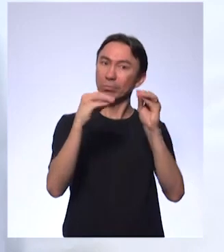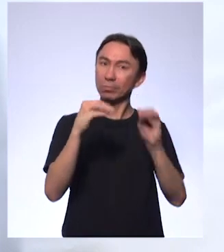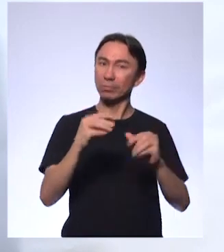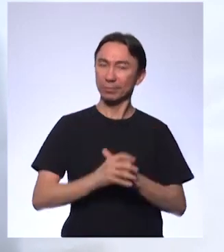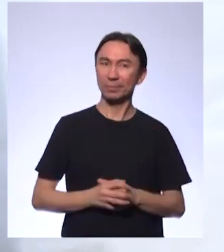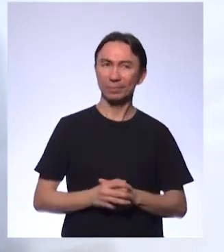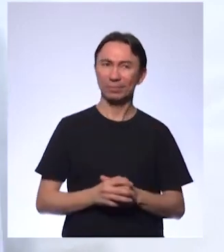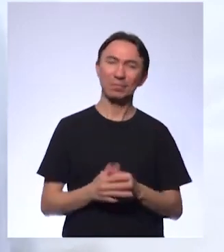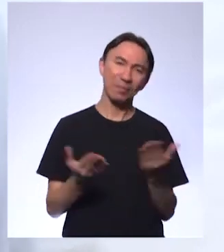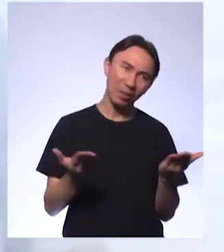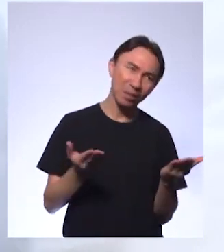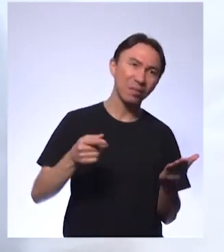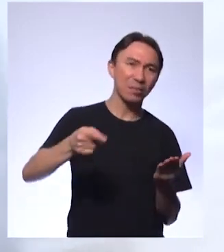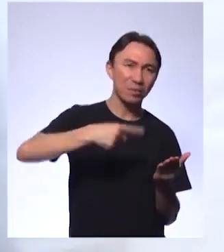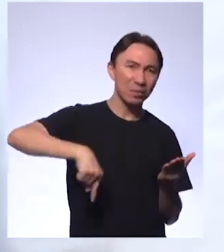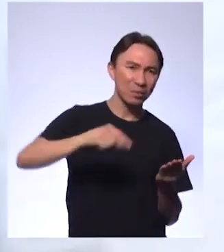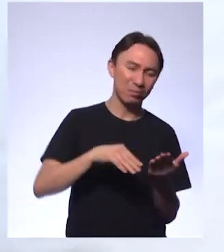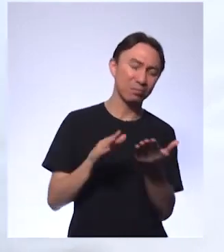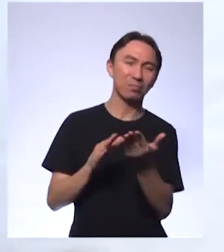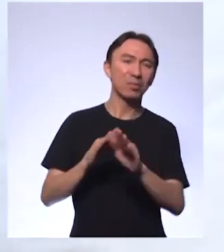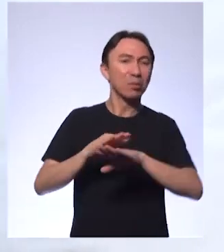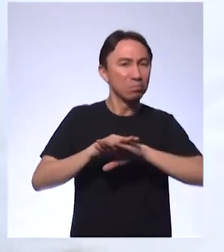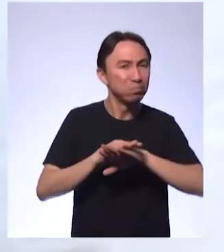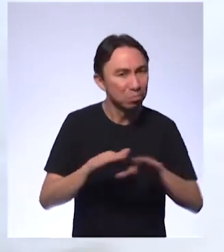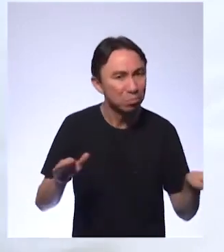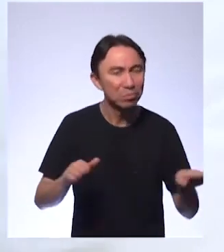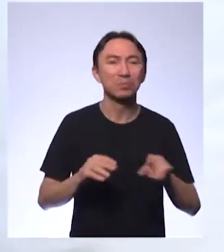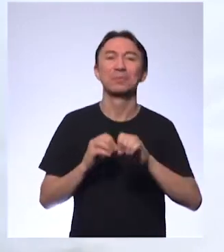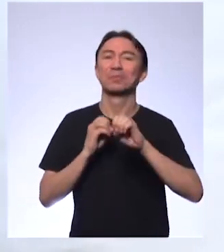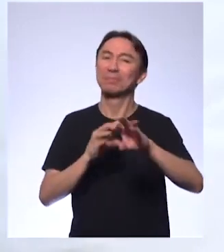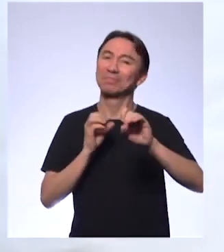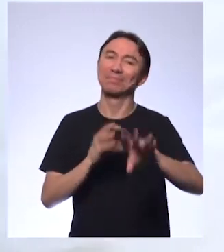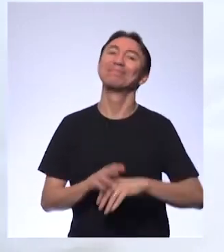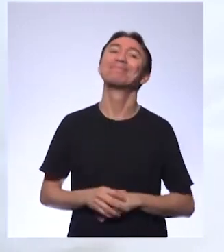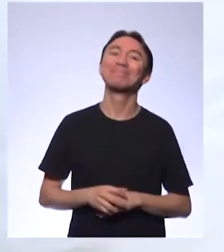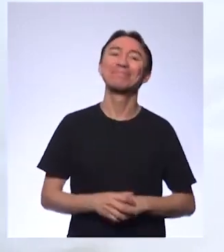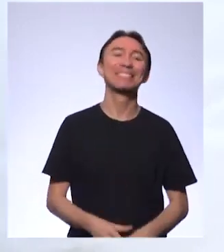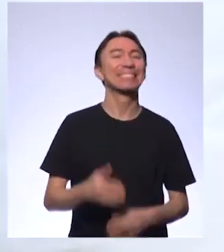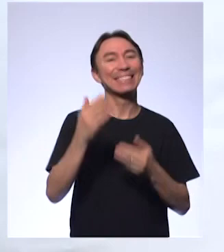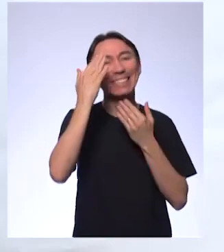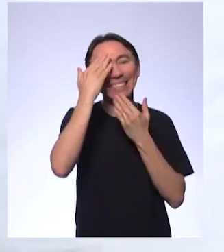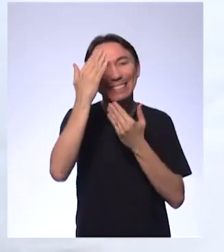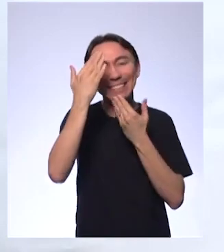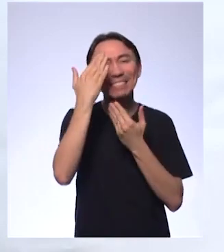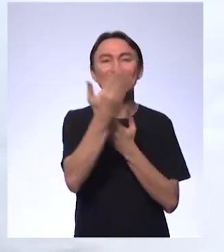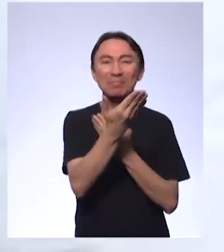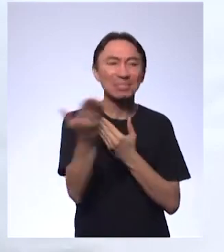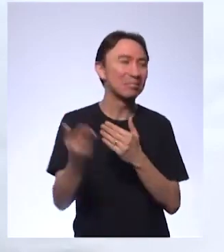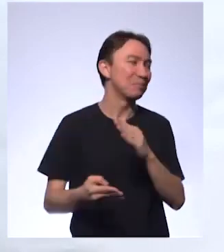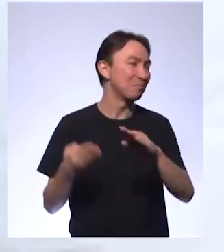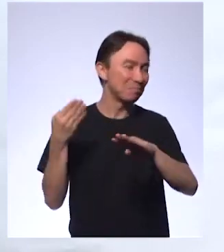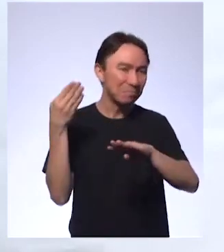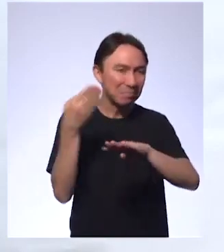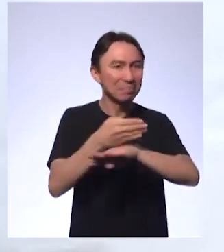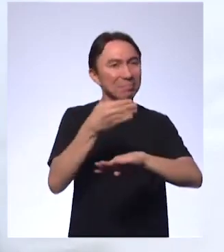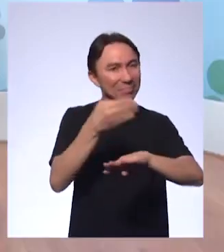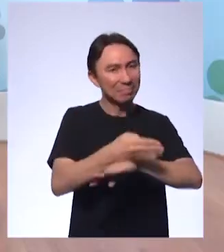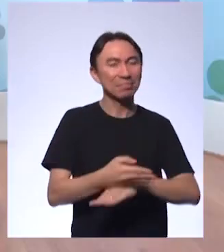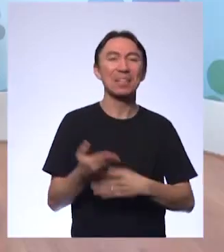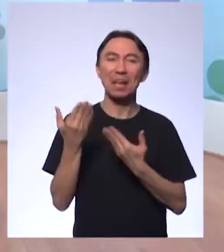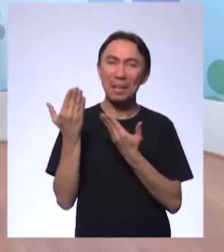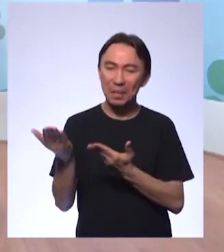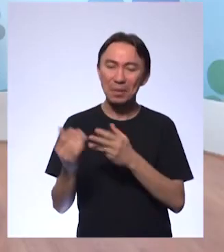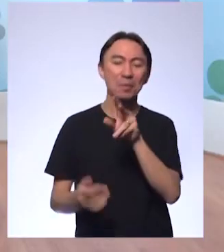eu vou ficando por aqui gente eu quero agradecer muito a participação de todos vocês e o professor Magno vai